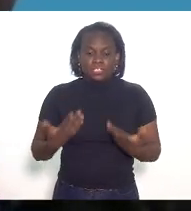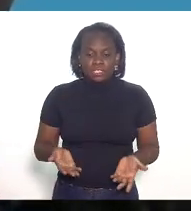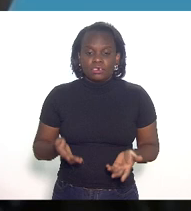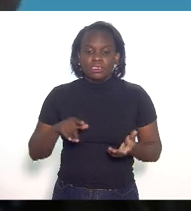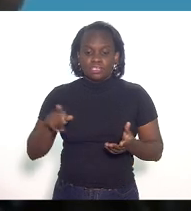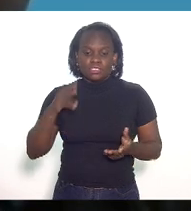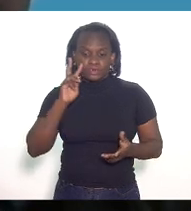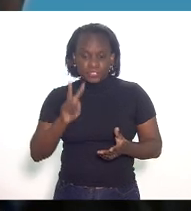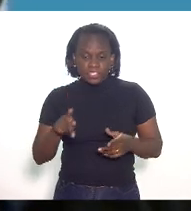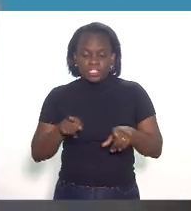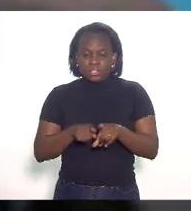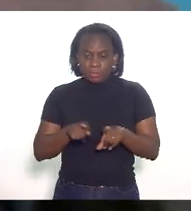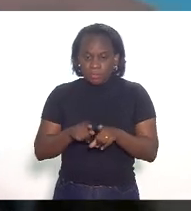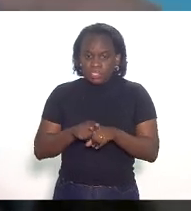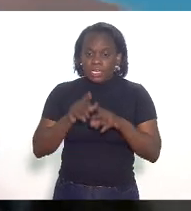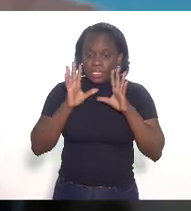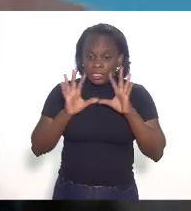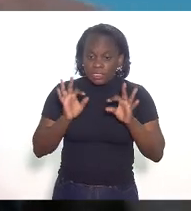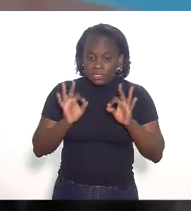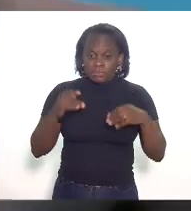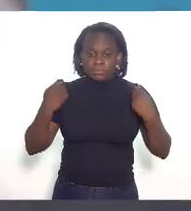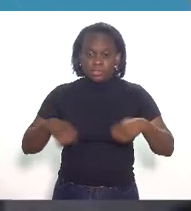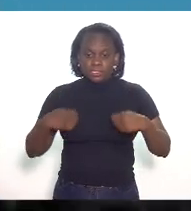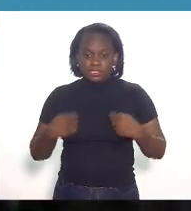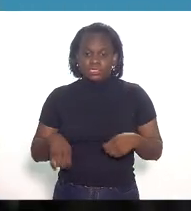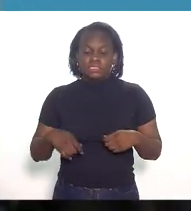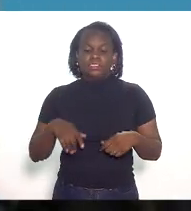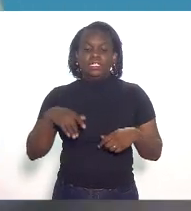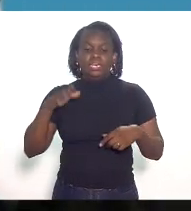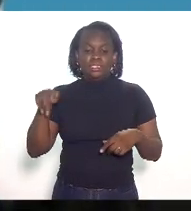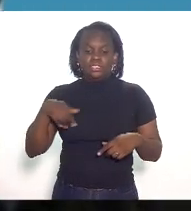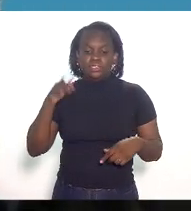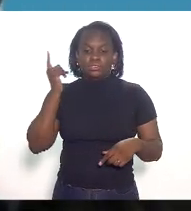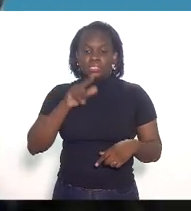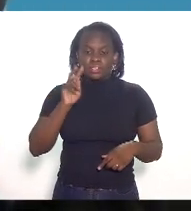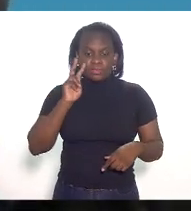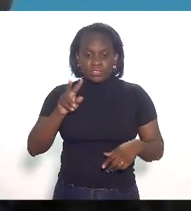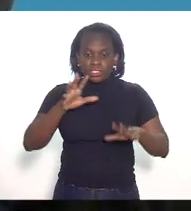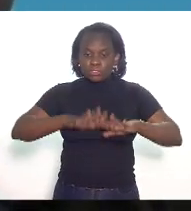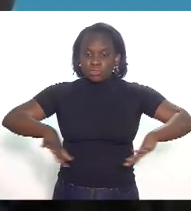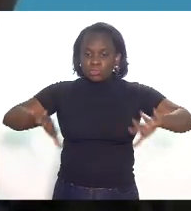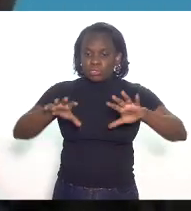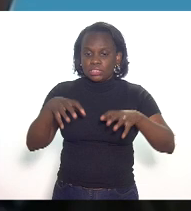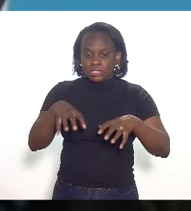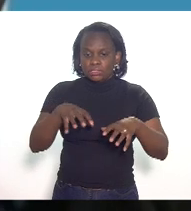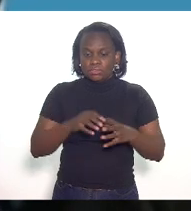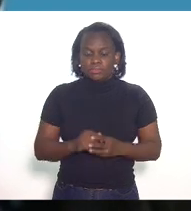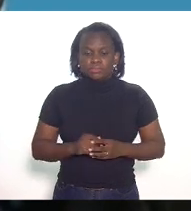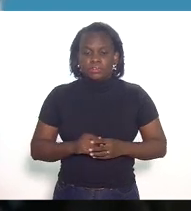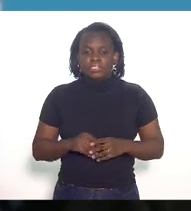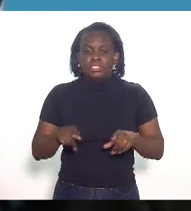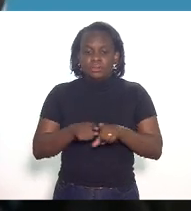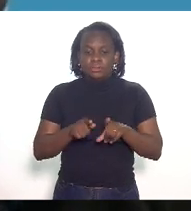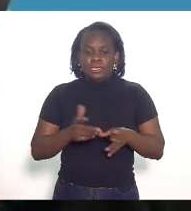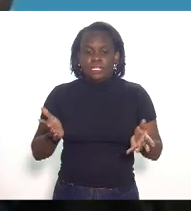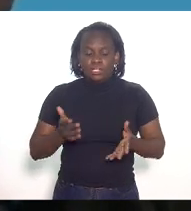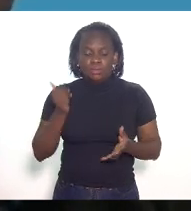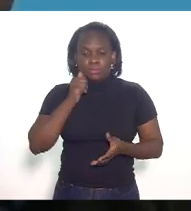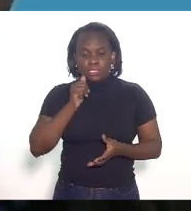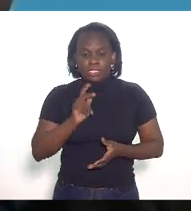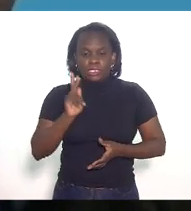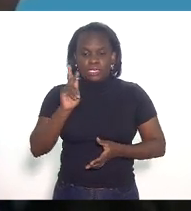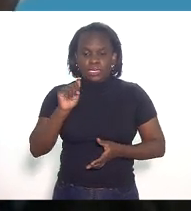vê isso também com bastante atenção que a gente possa olhar o setor como um todo agora eu passo para a Catiana